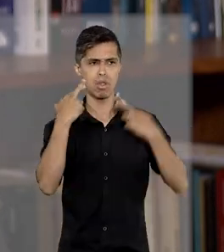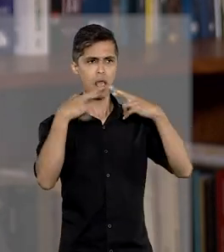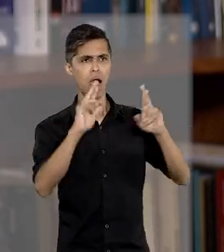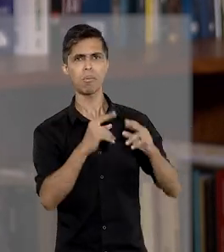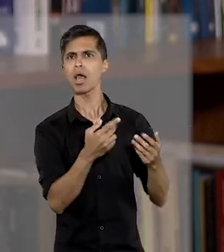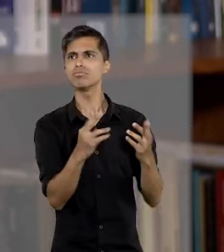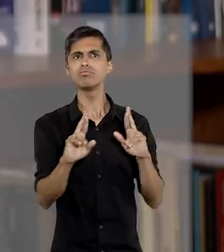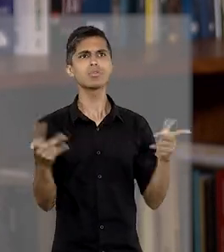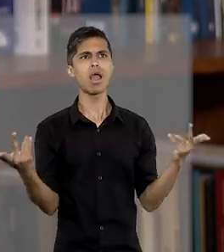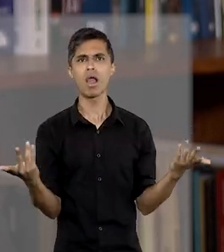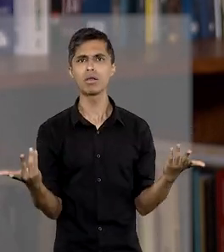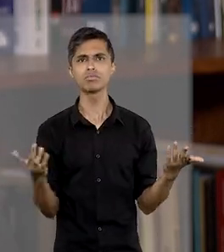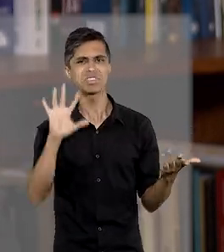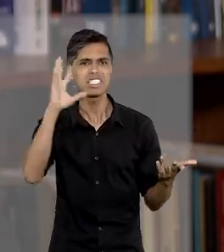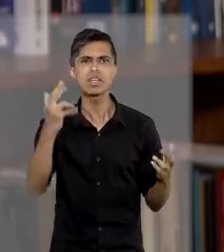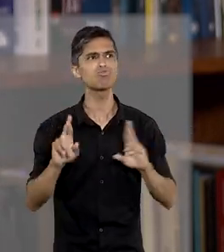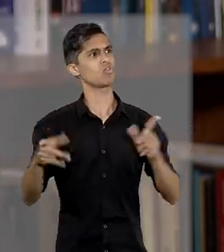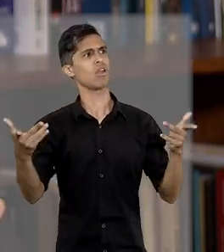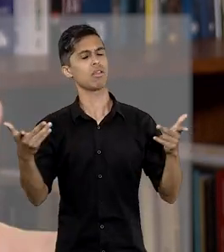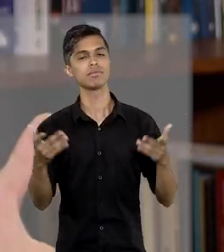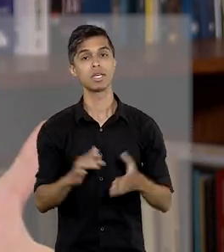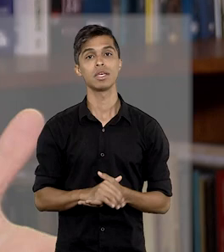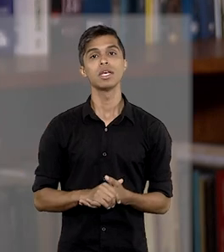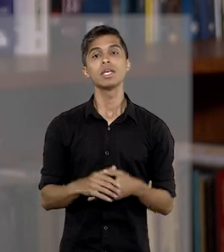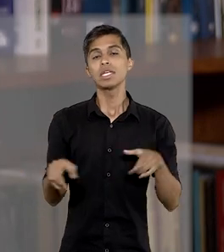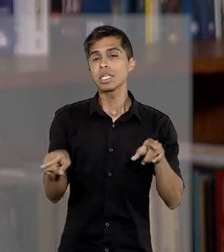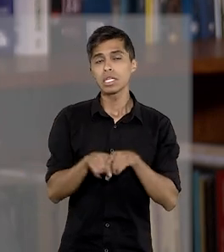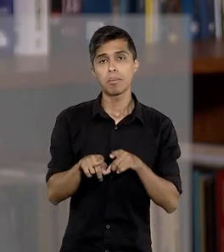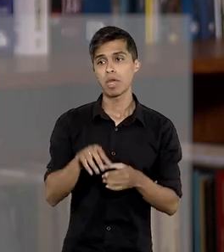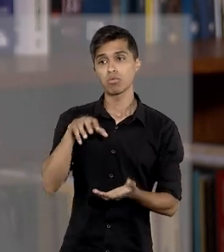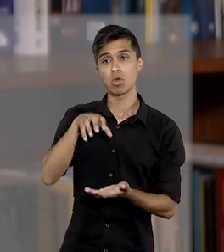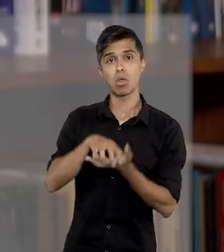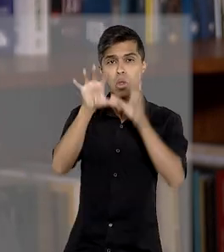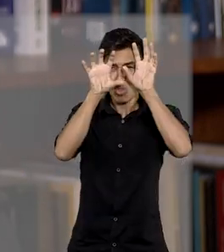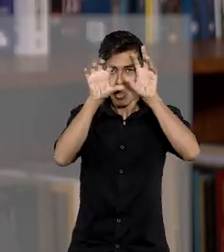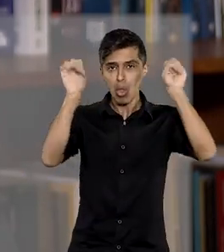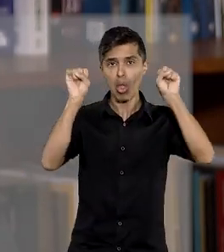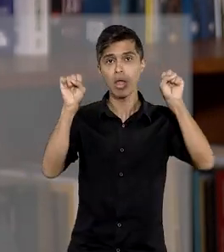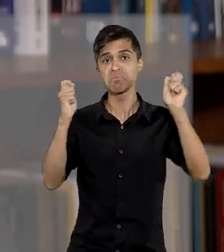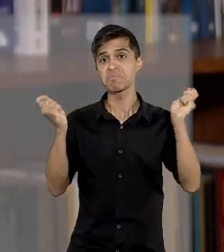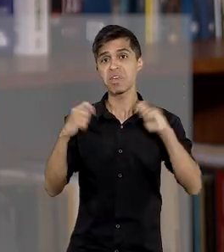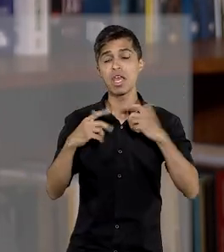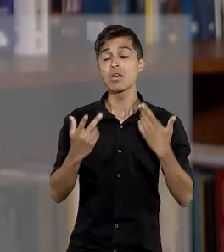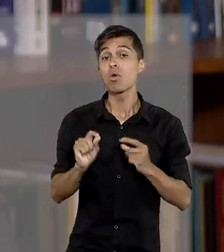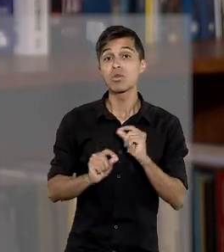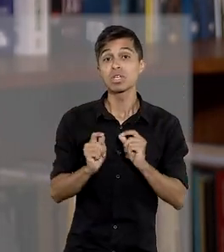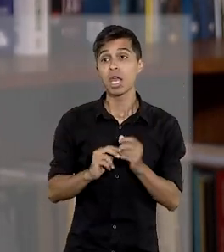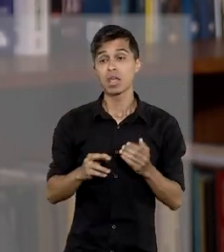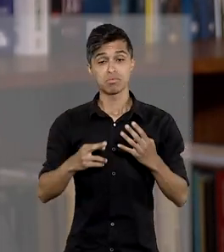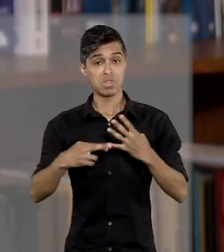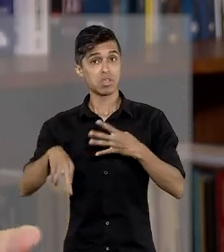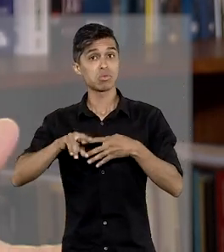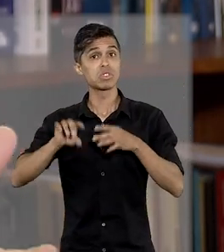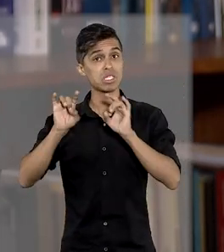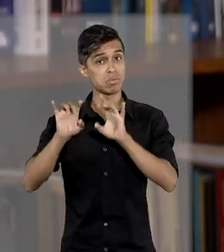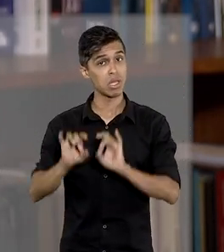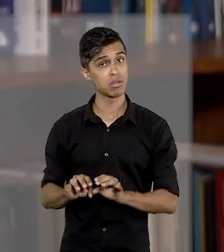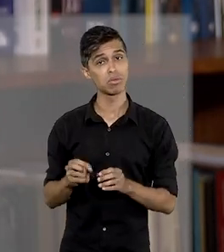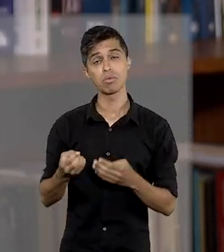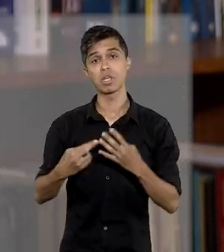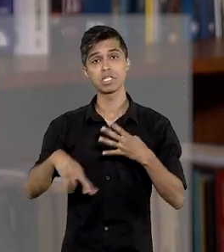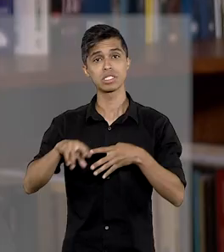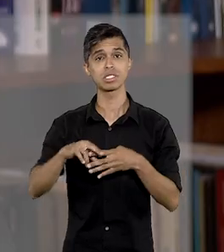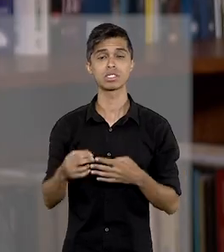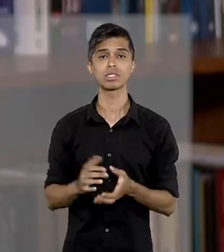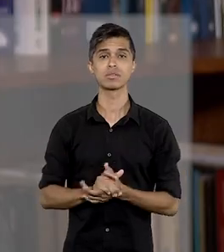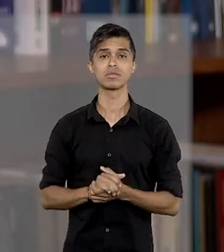reclamação. E, como um acórdão qualquer de um tribunal, especialmente de segundo grau, é suscetível de recurso